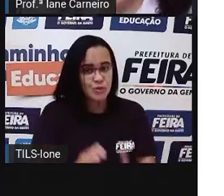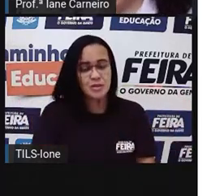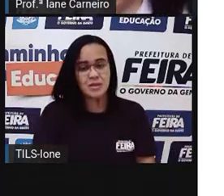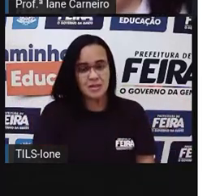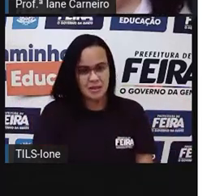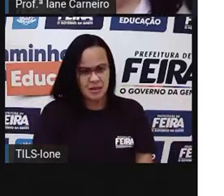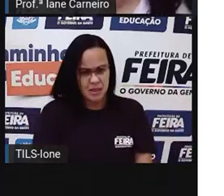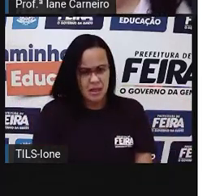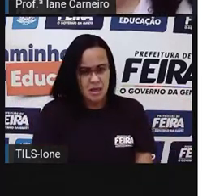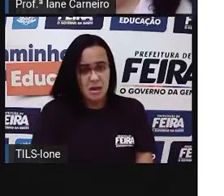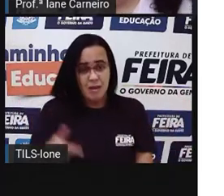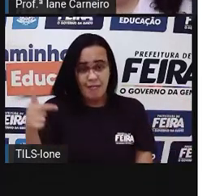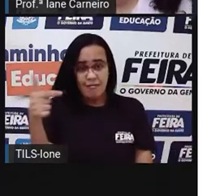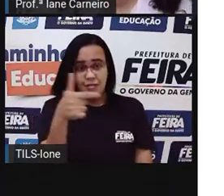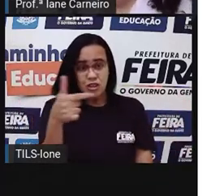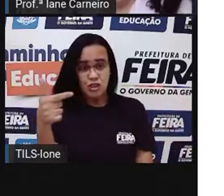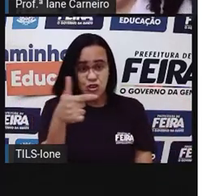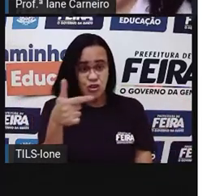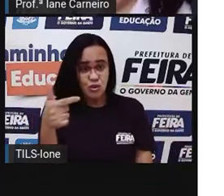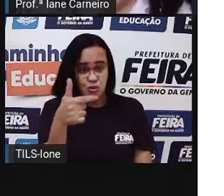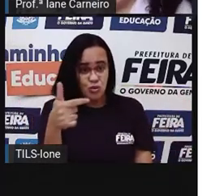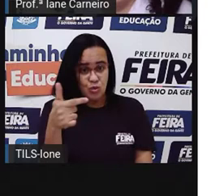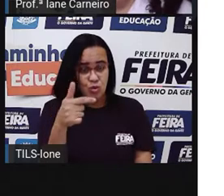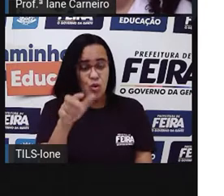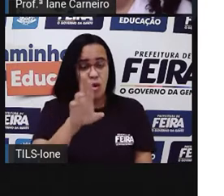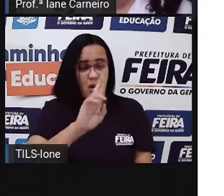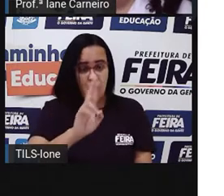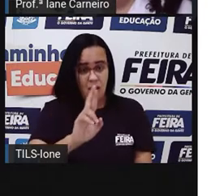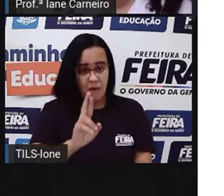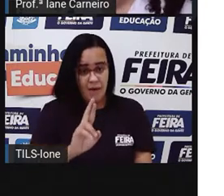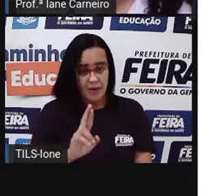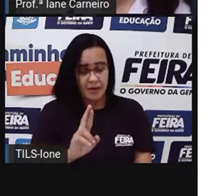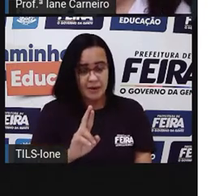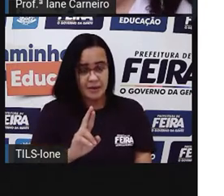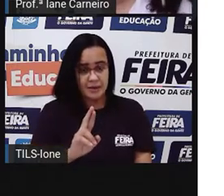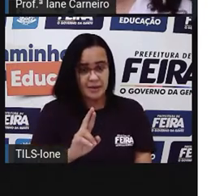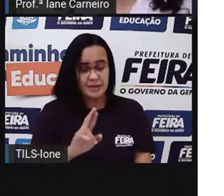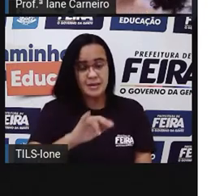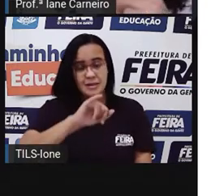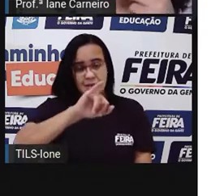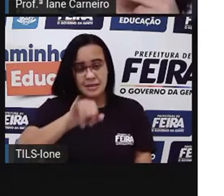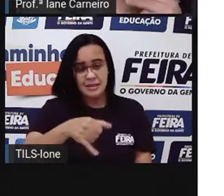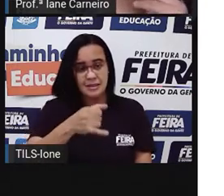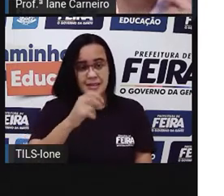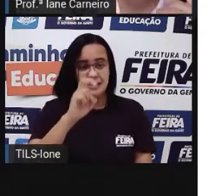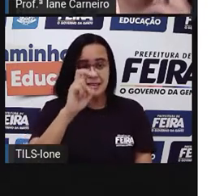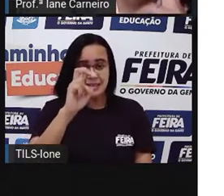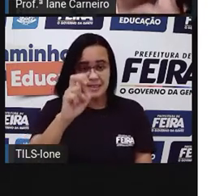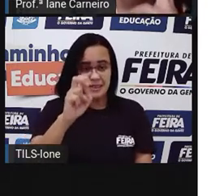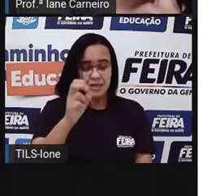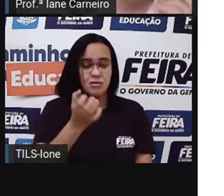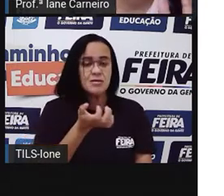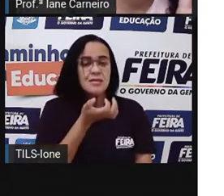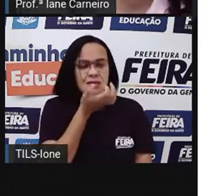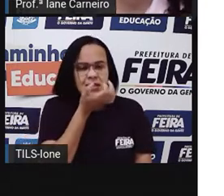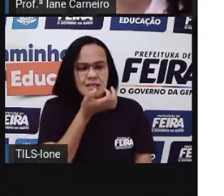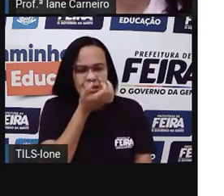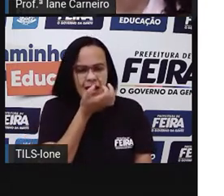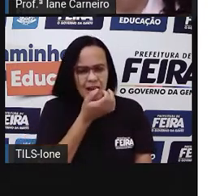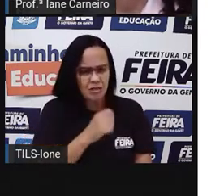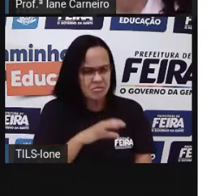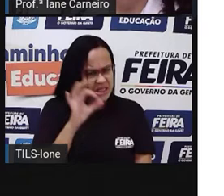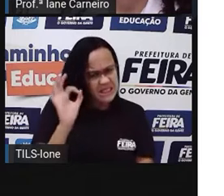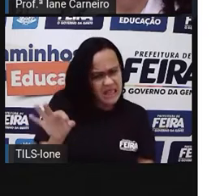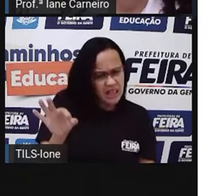,00, né? Ó, R$22,05. Será que a Pro vai acertar? Porque depende